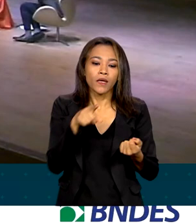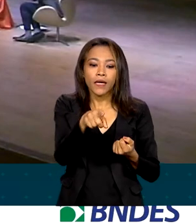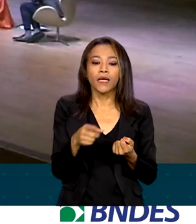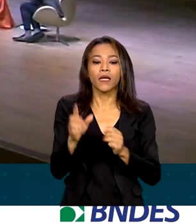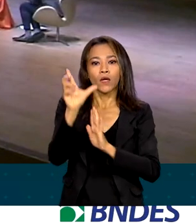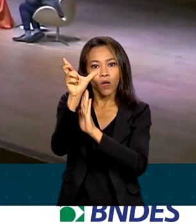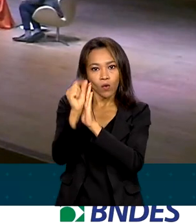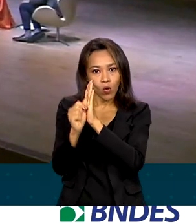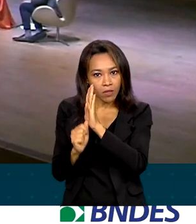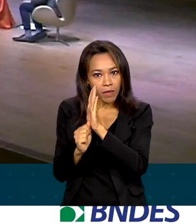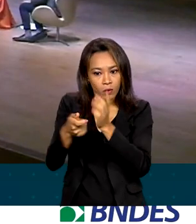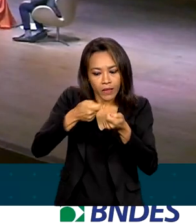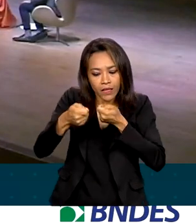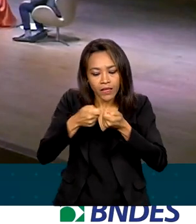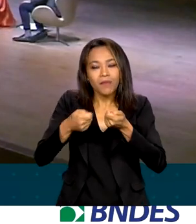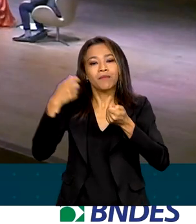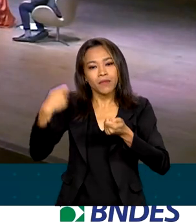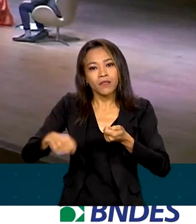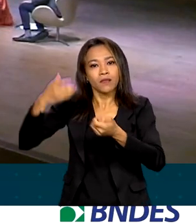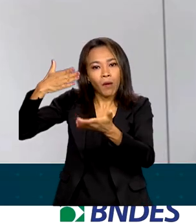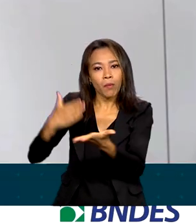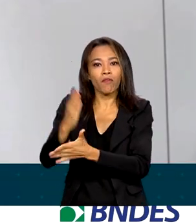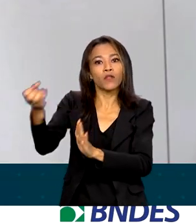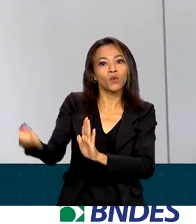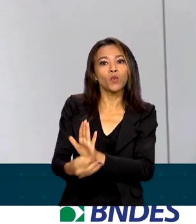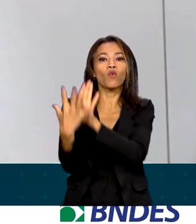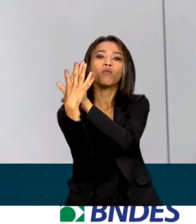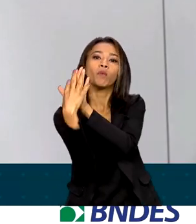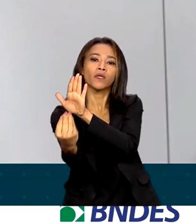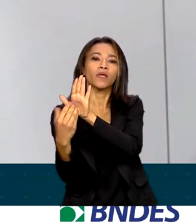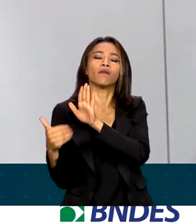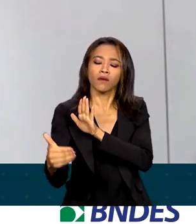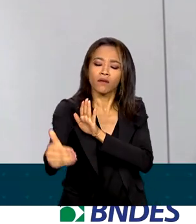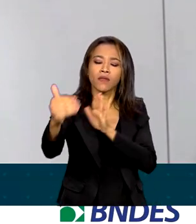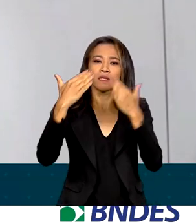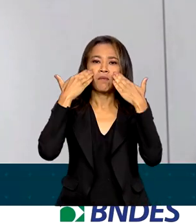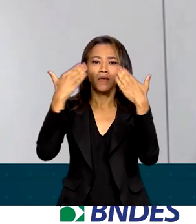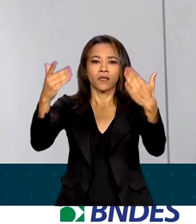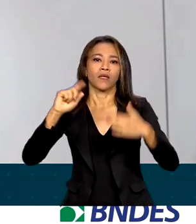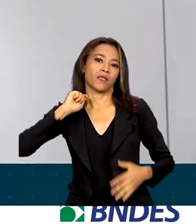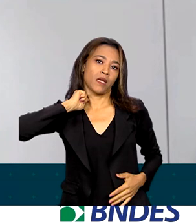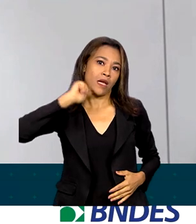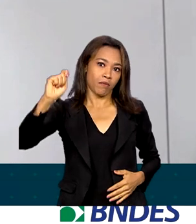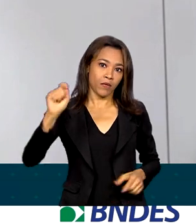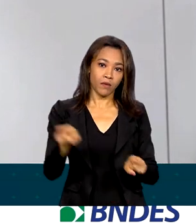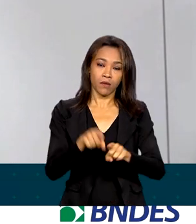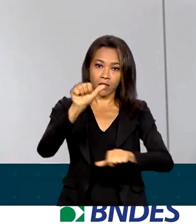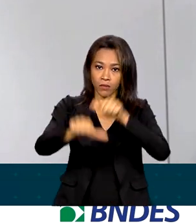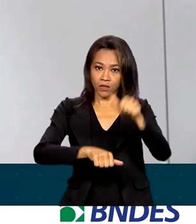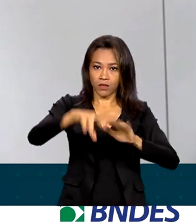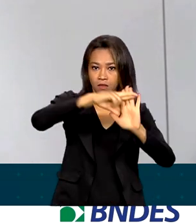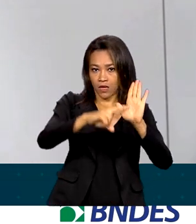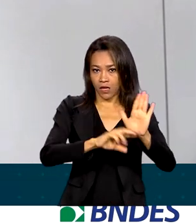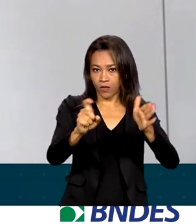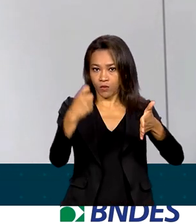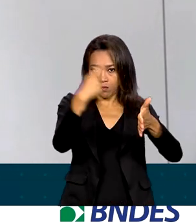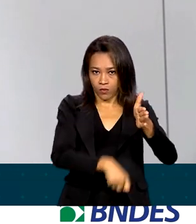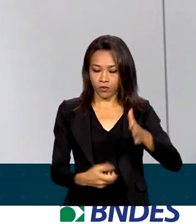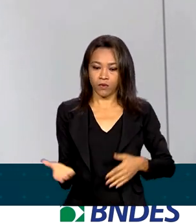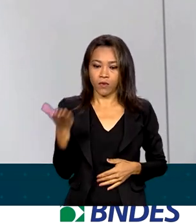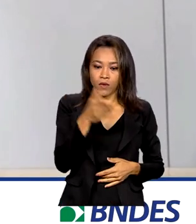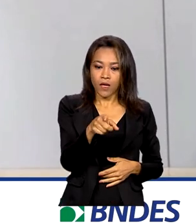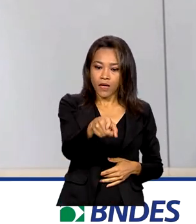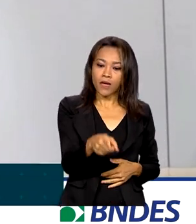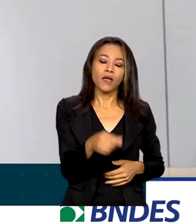deve vir com as aprovações do novo arcabouço fiscal, que vai ser apresentado em abril, e da reforma tributária. A reforma tributária,